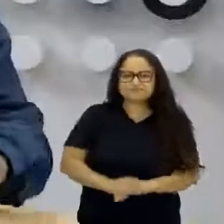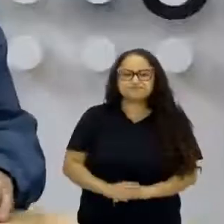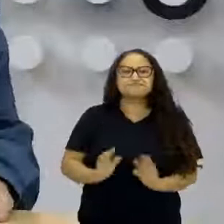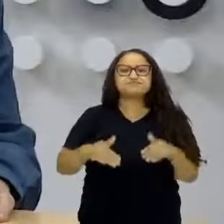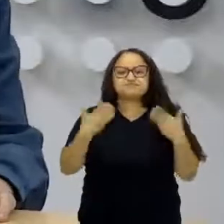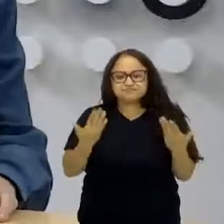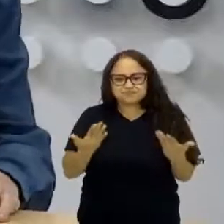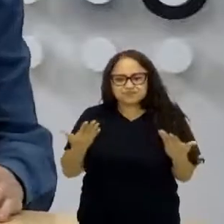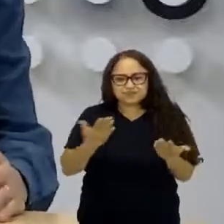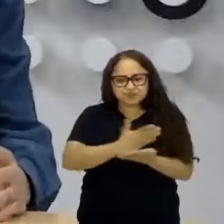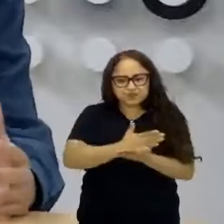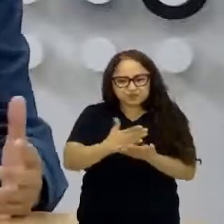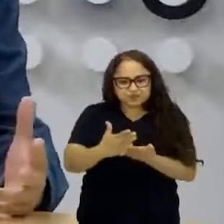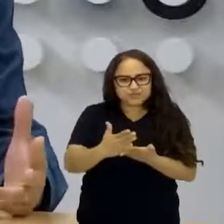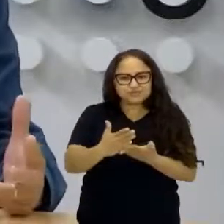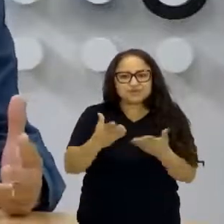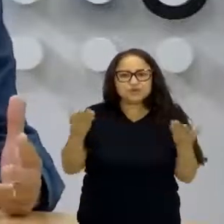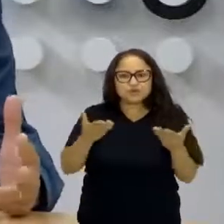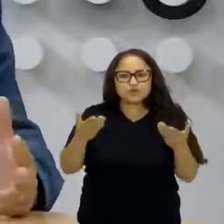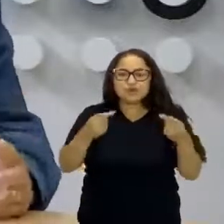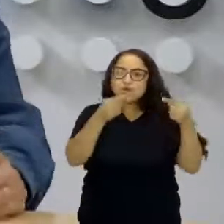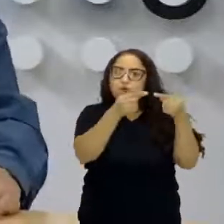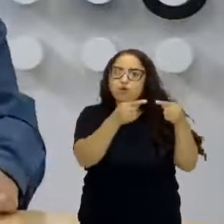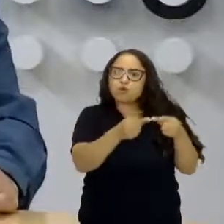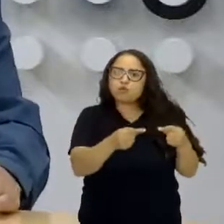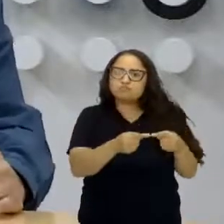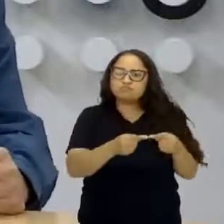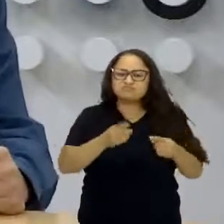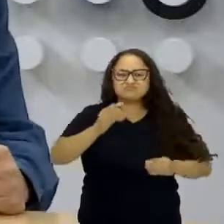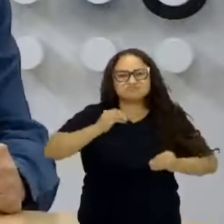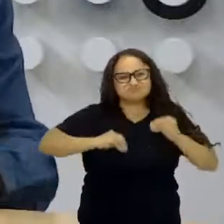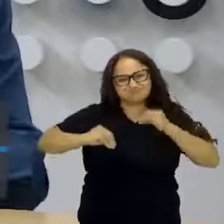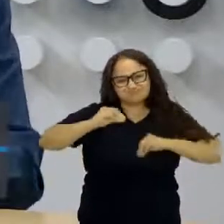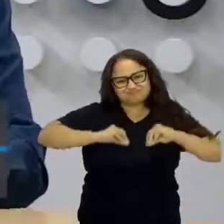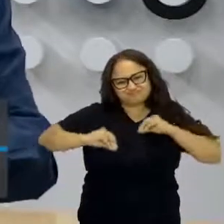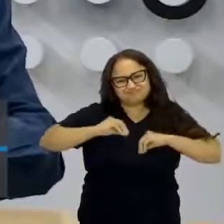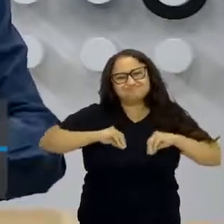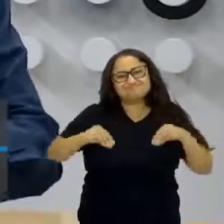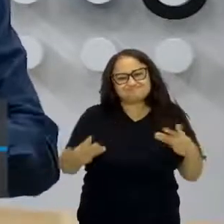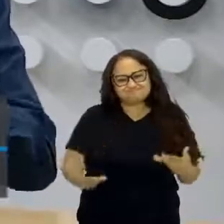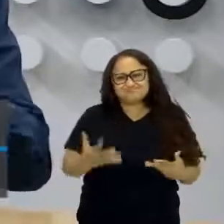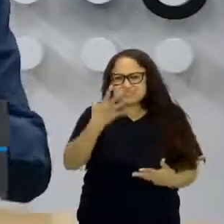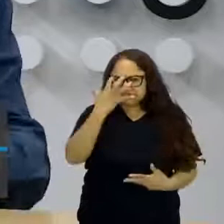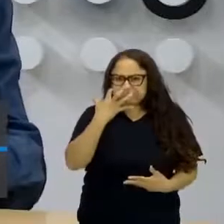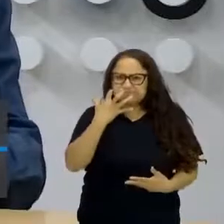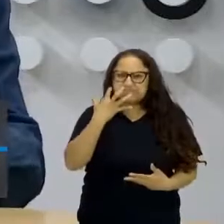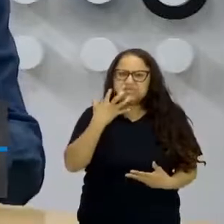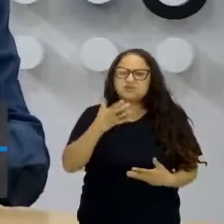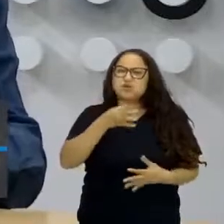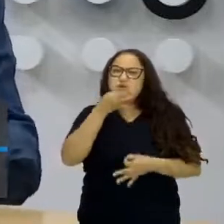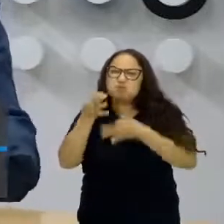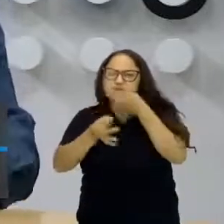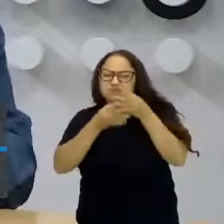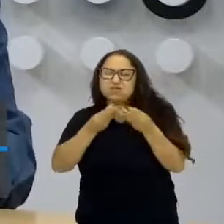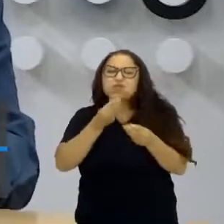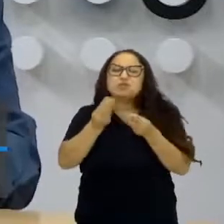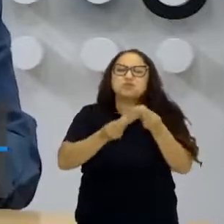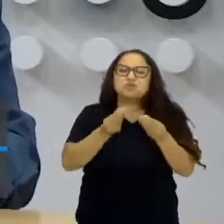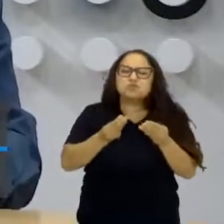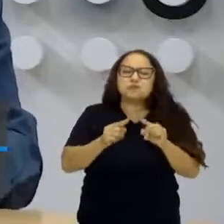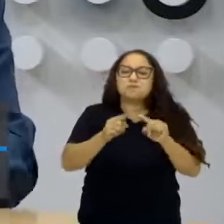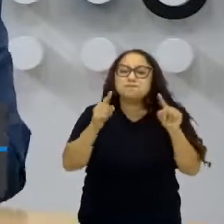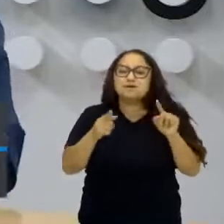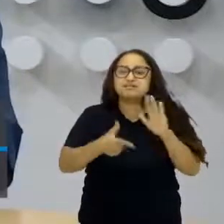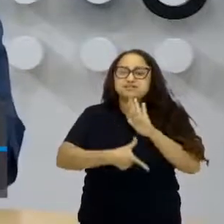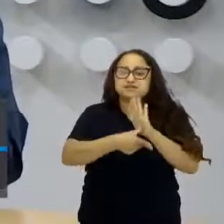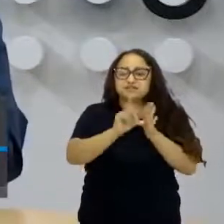vamos lá. Hoje vamos falar de conexão e depressão. Assunto sério hoje. Vamos falar de artigo de opinião, como dar opinião. O pessoal dessa série vai ser muito legal. Mas antes,